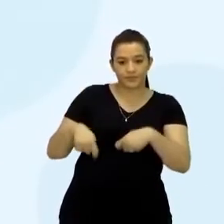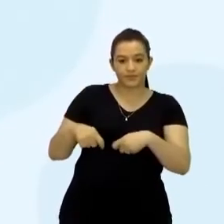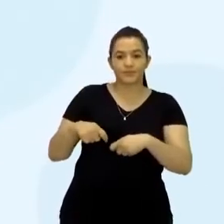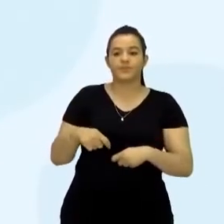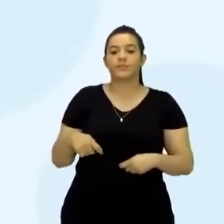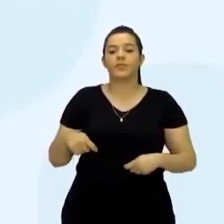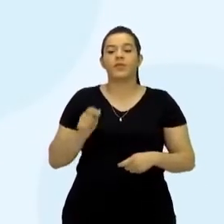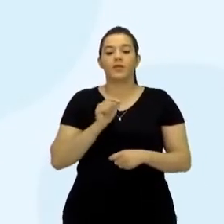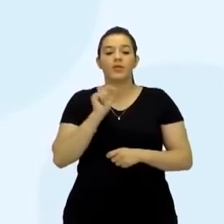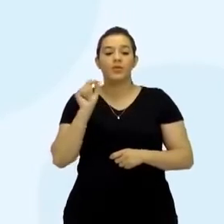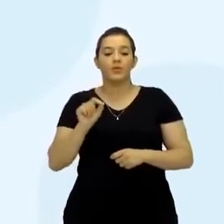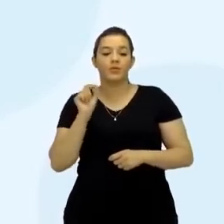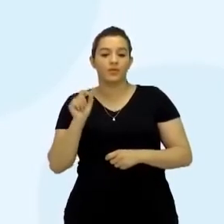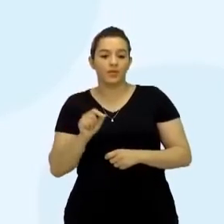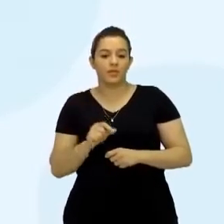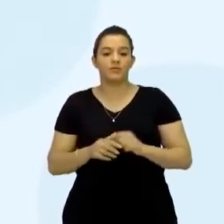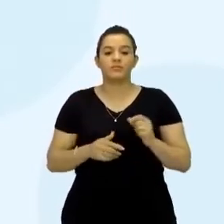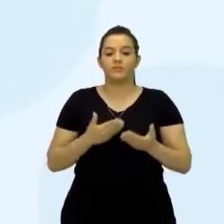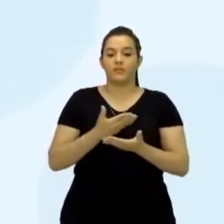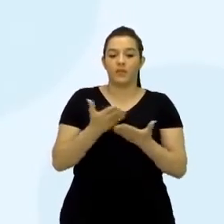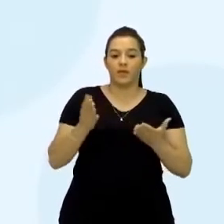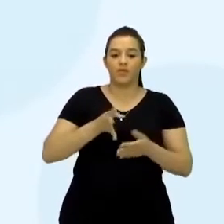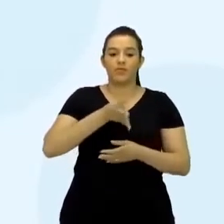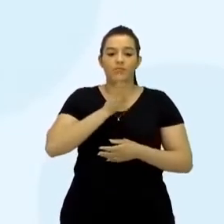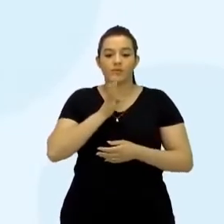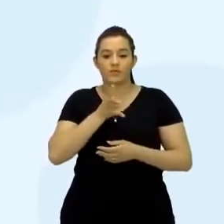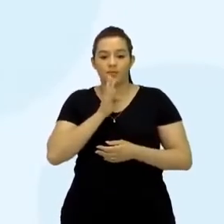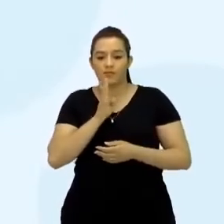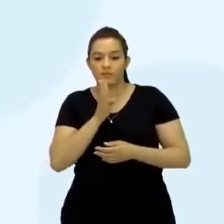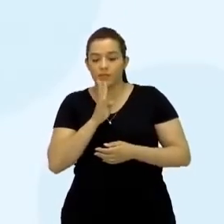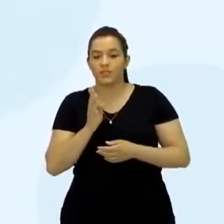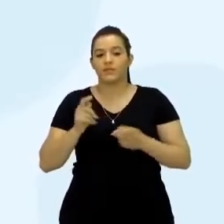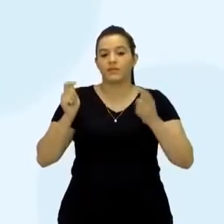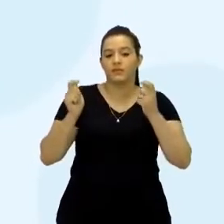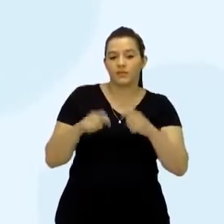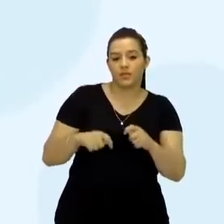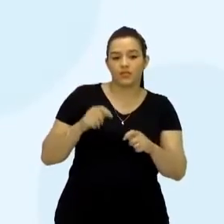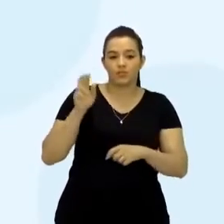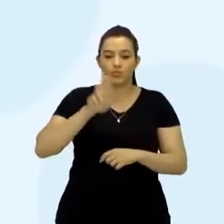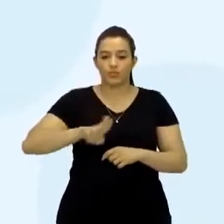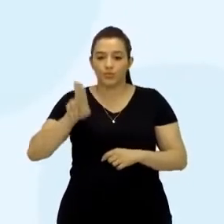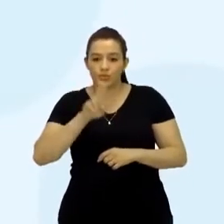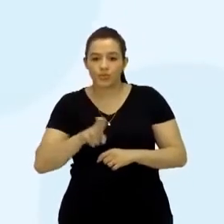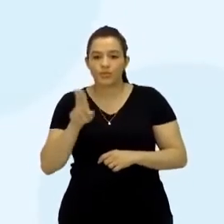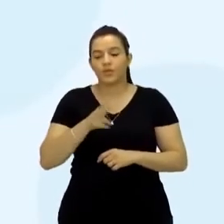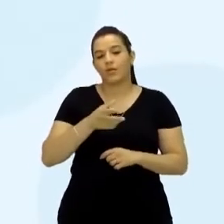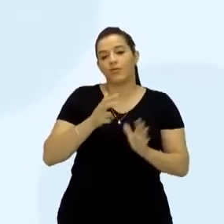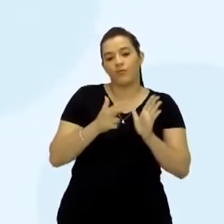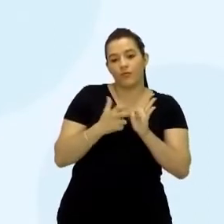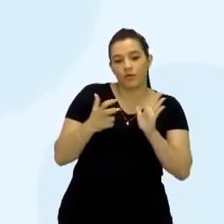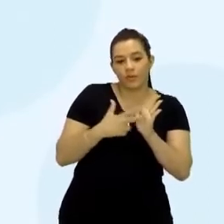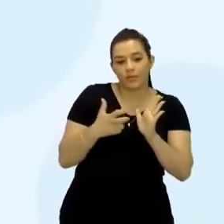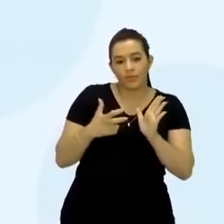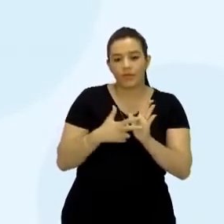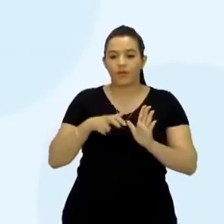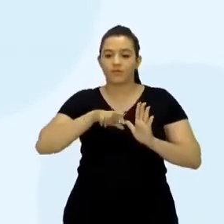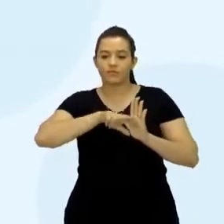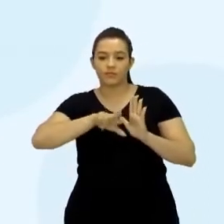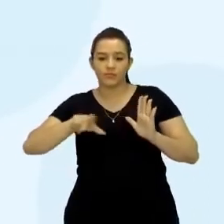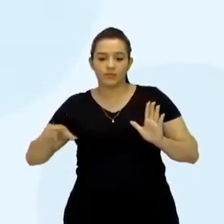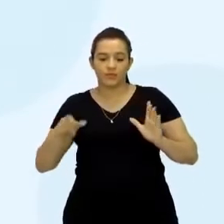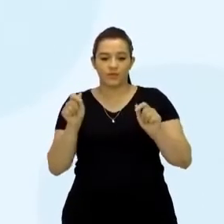lexical, o que é competência lexical? É o conhecimento e capacidade de utilizar um vocabulário para formar